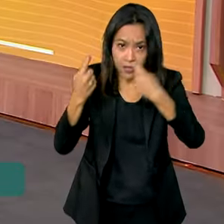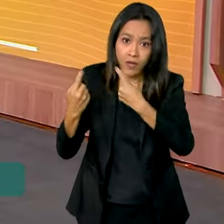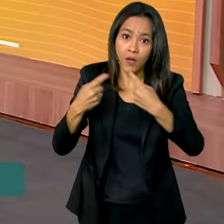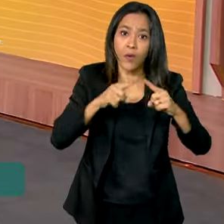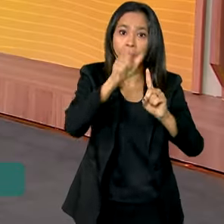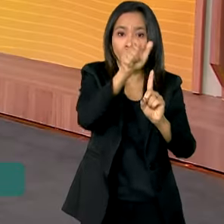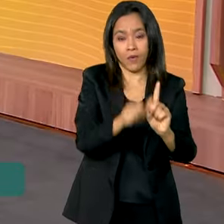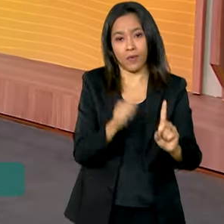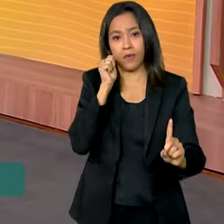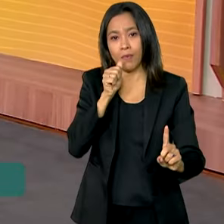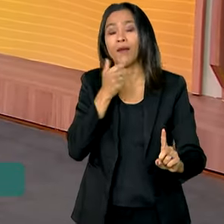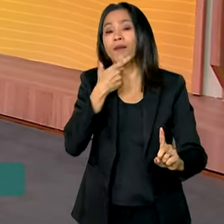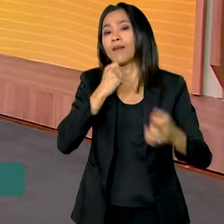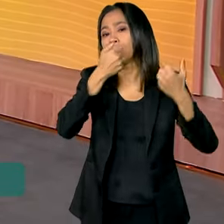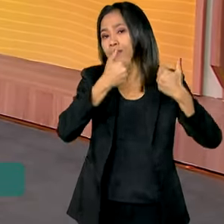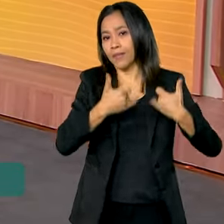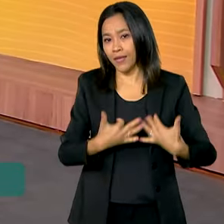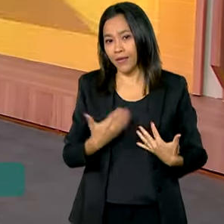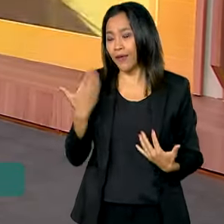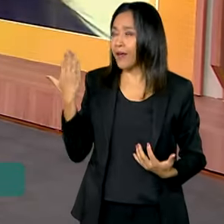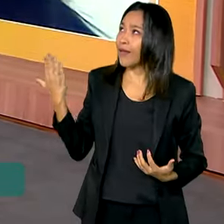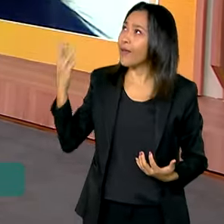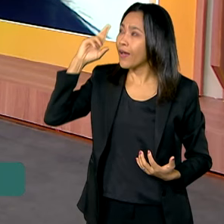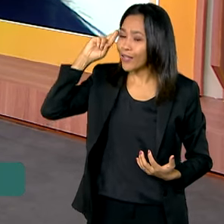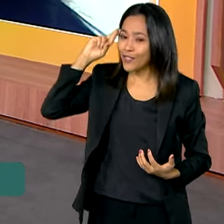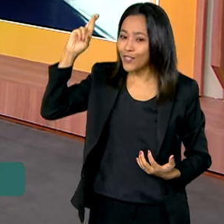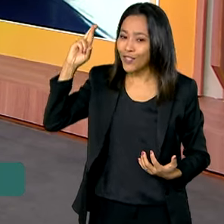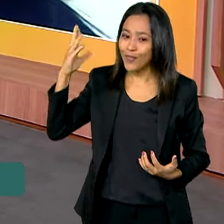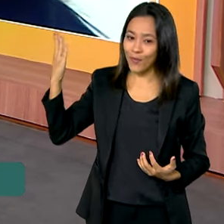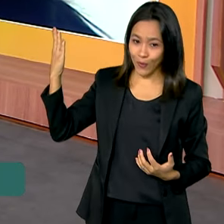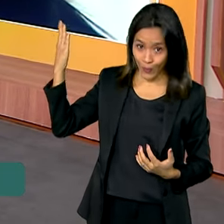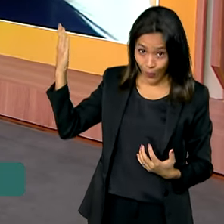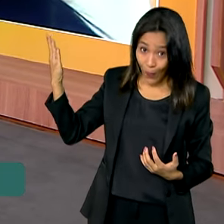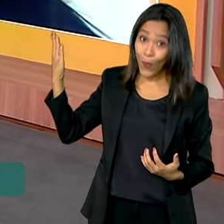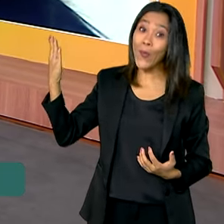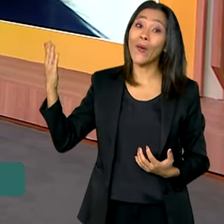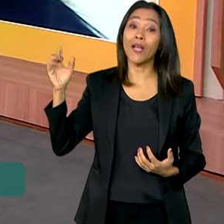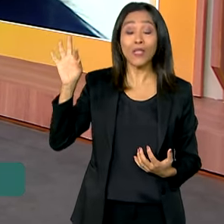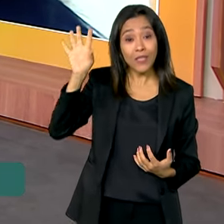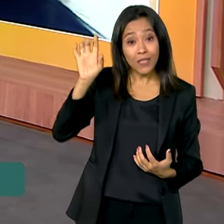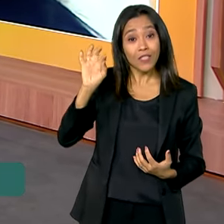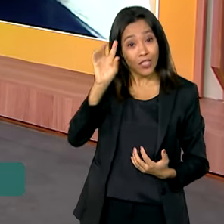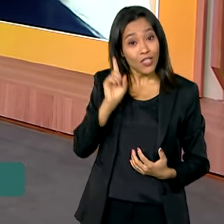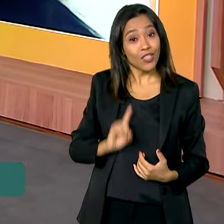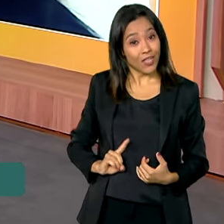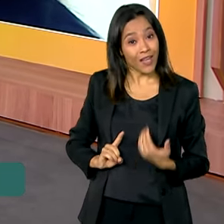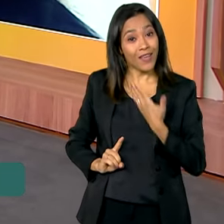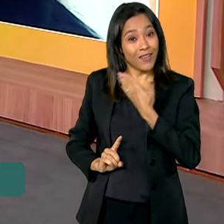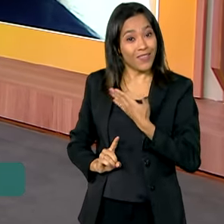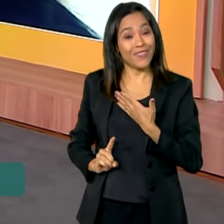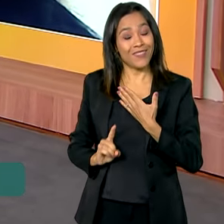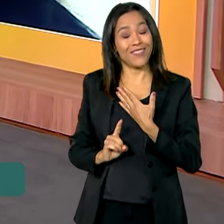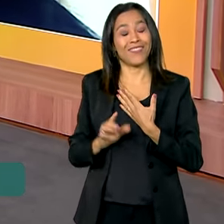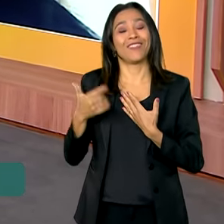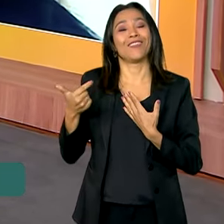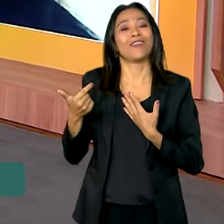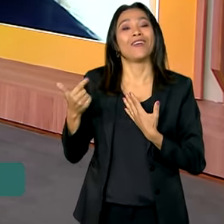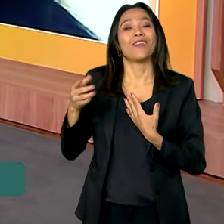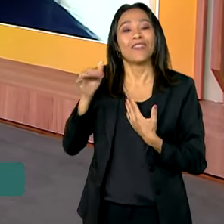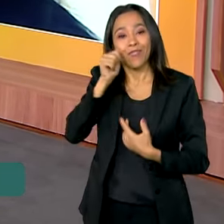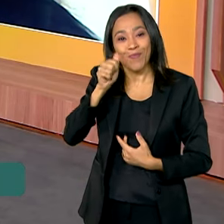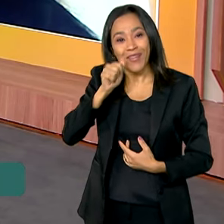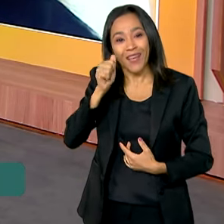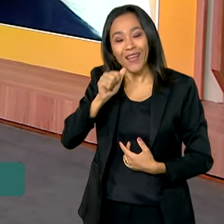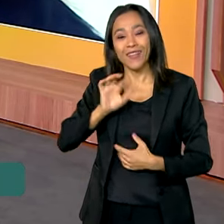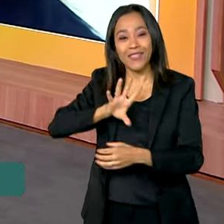Quem explica para a gente é a diretora de proteção de direitos do Ministério das Mulheres, Pagu Rodrigues.